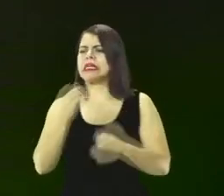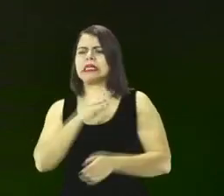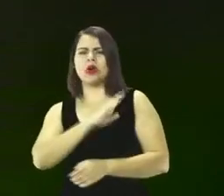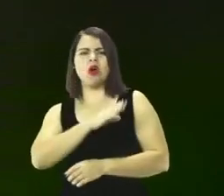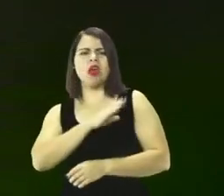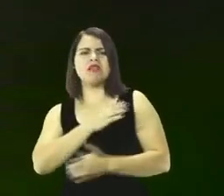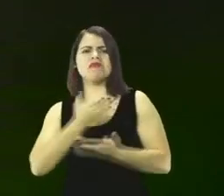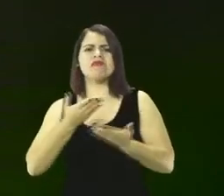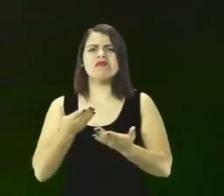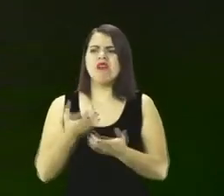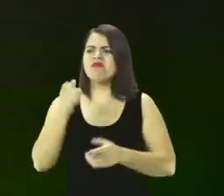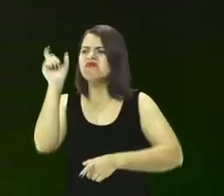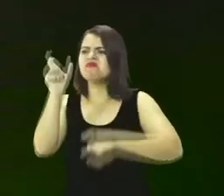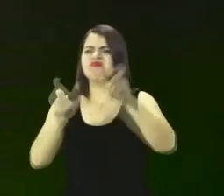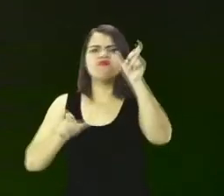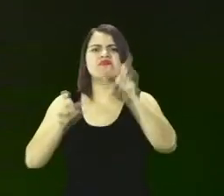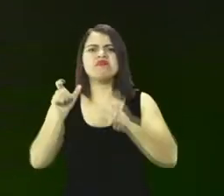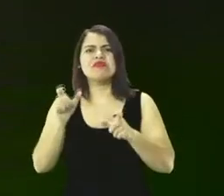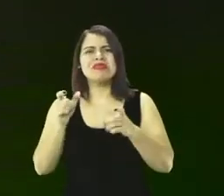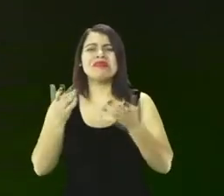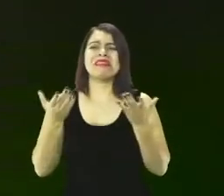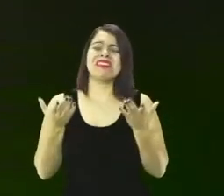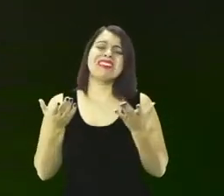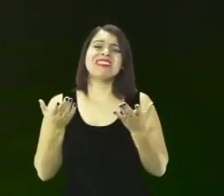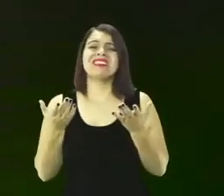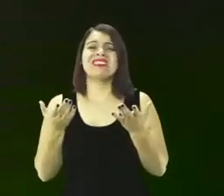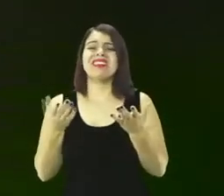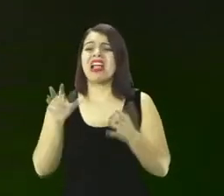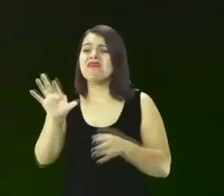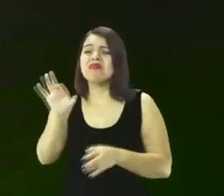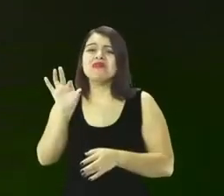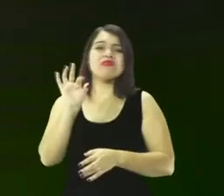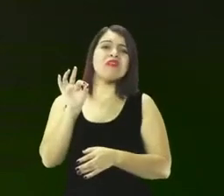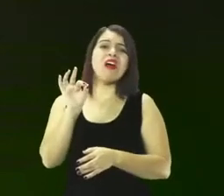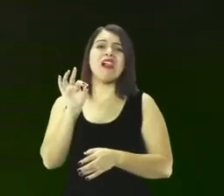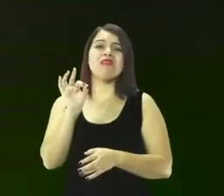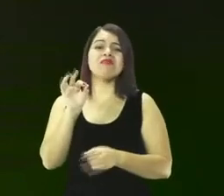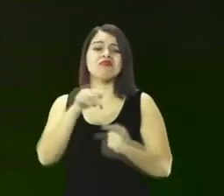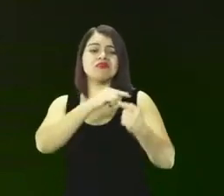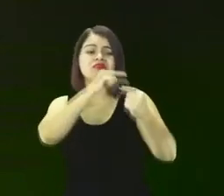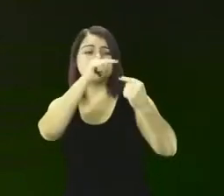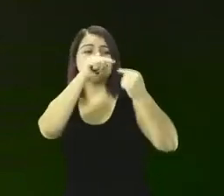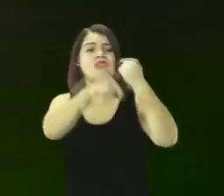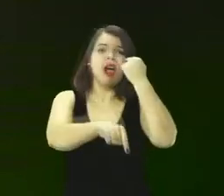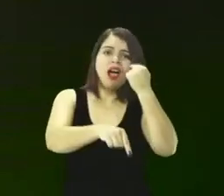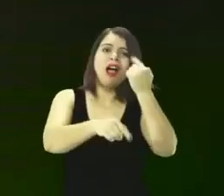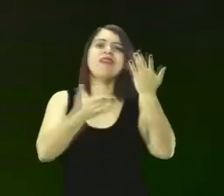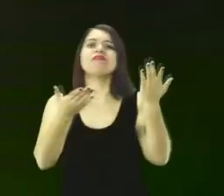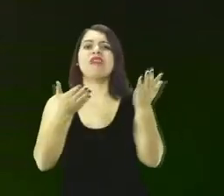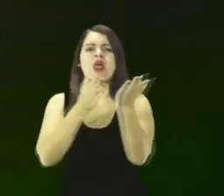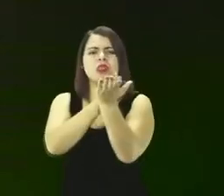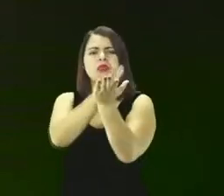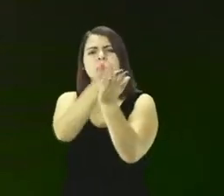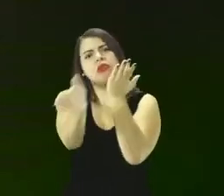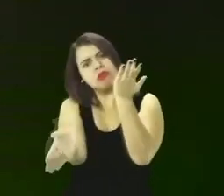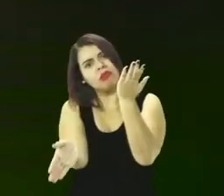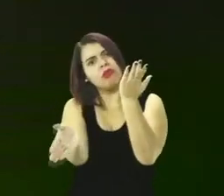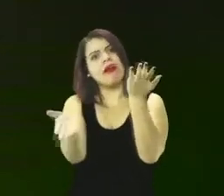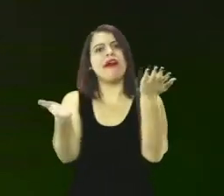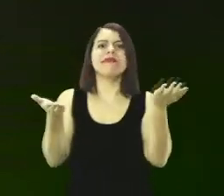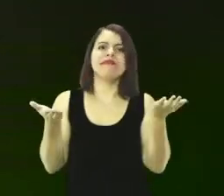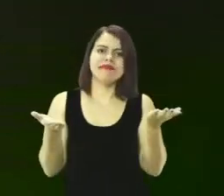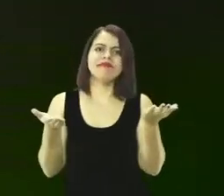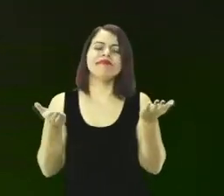pessoas que as levam a errarem o alvo. A se desviarem da